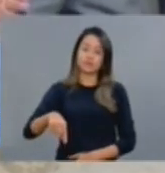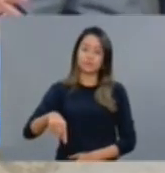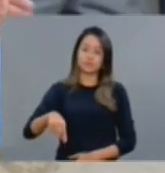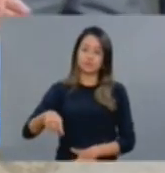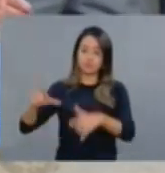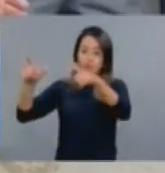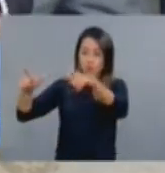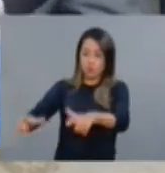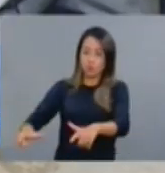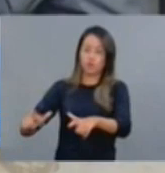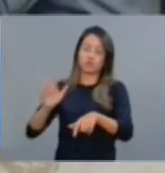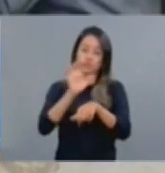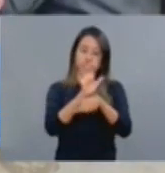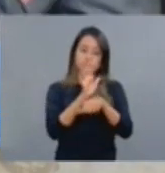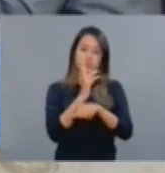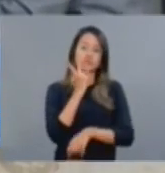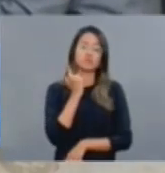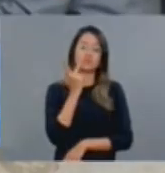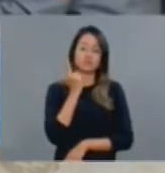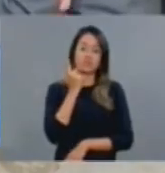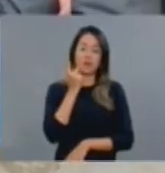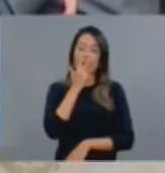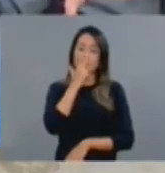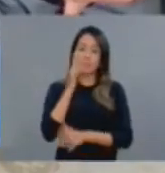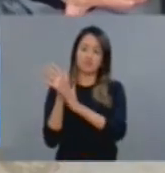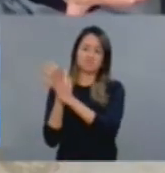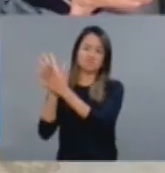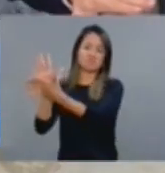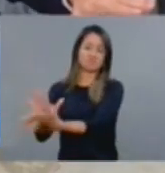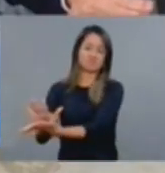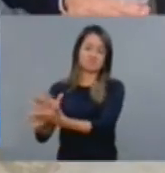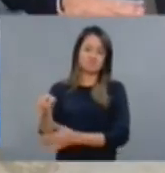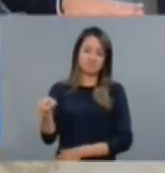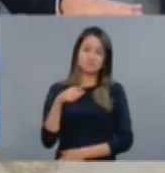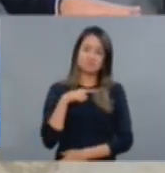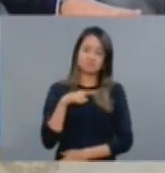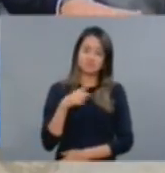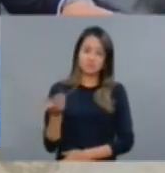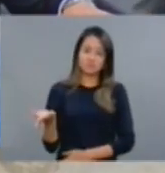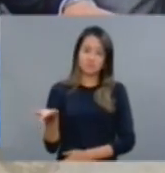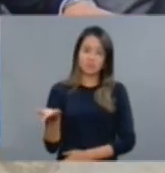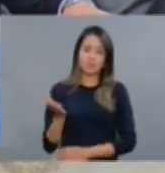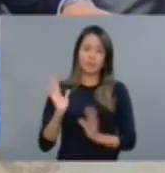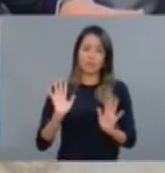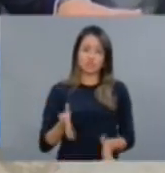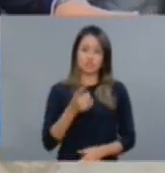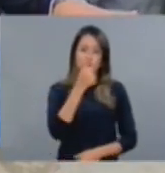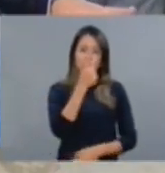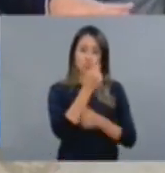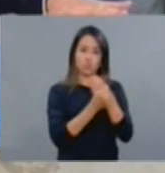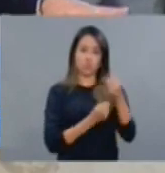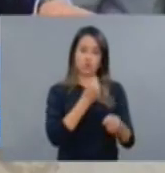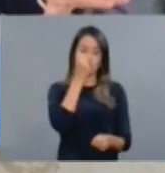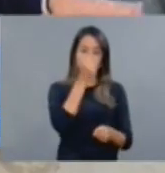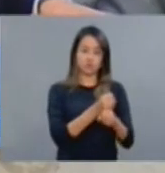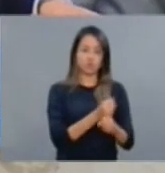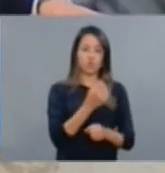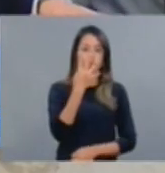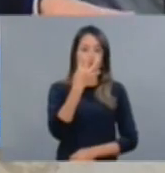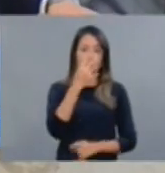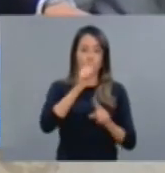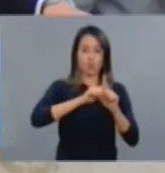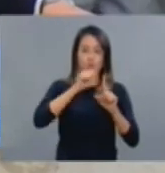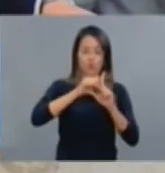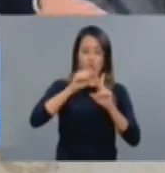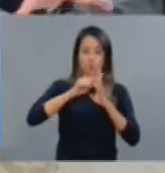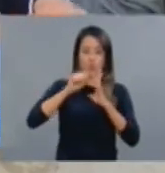para o Estado que ficou à margem deste governo. Nós já estamos aí praticamente com um ano e quatro meses de o governador